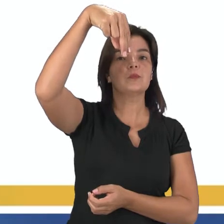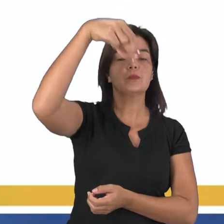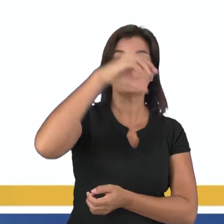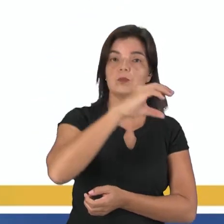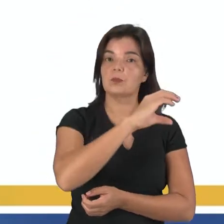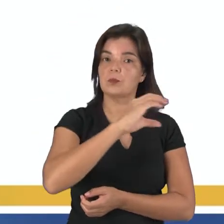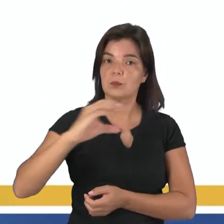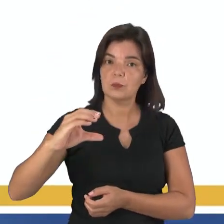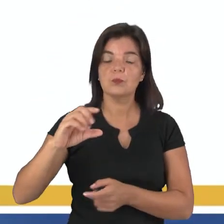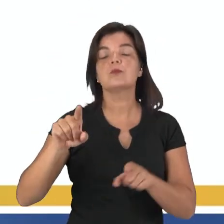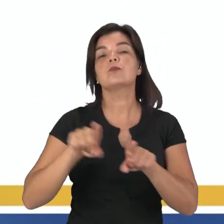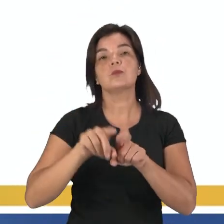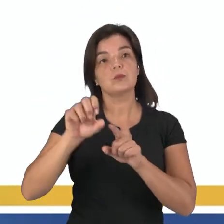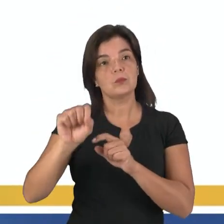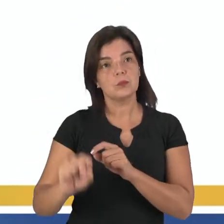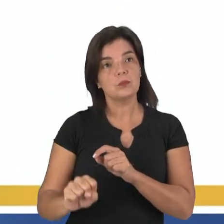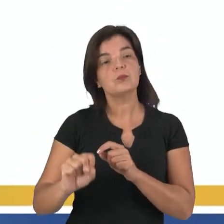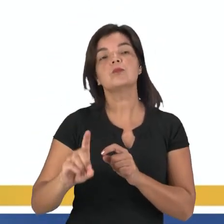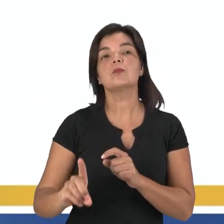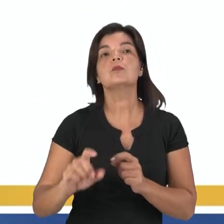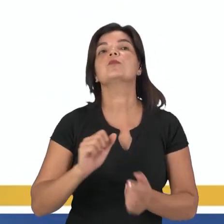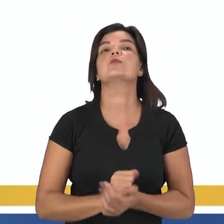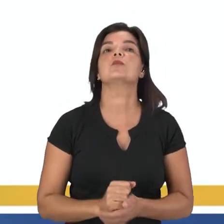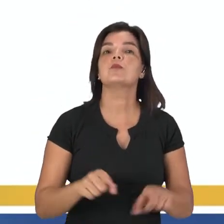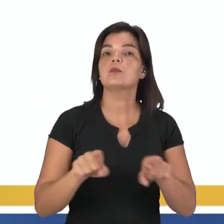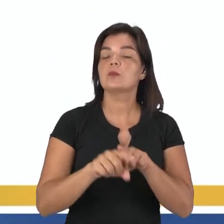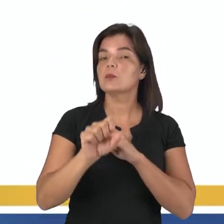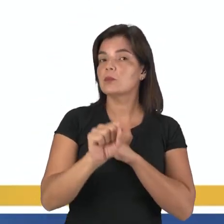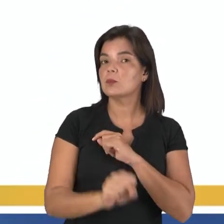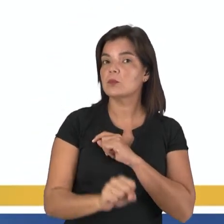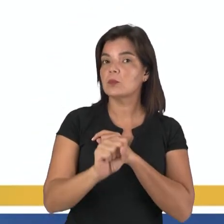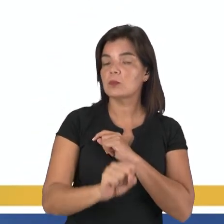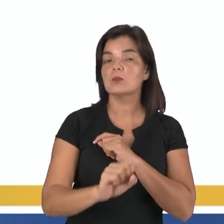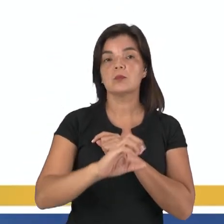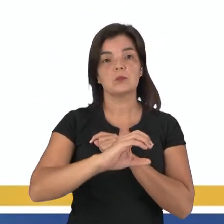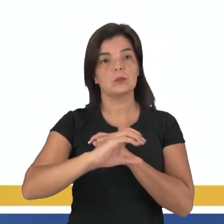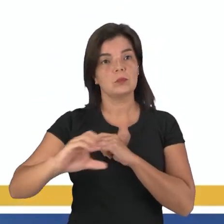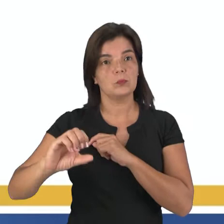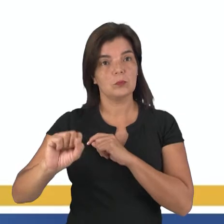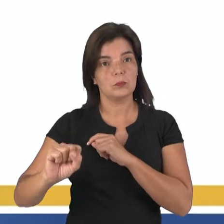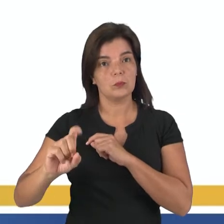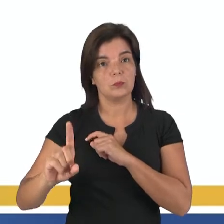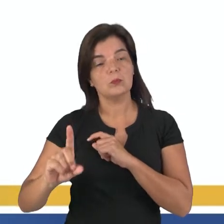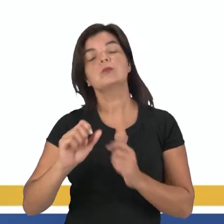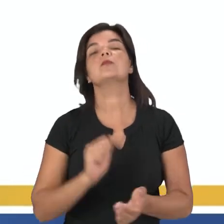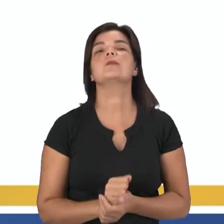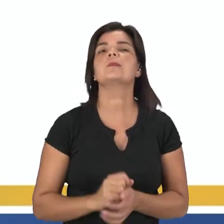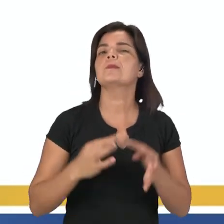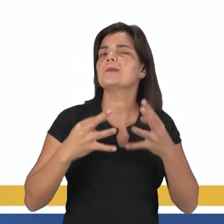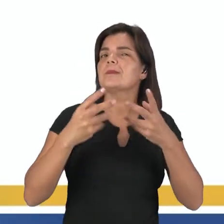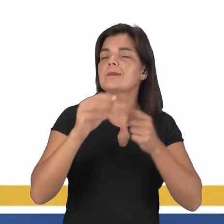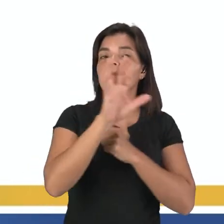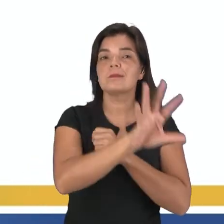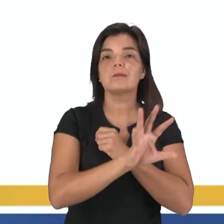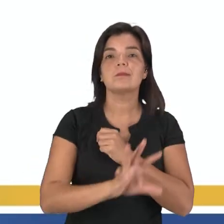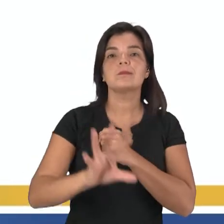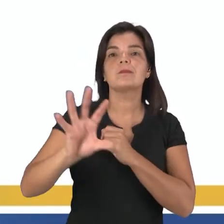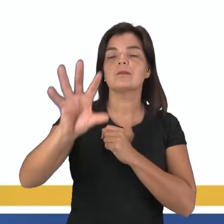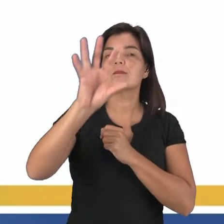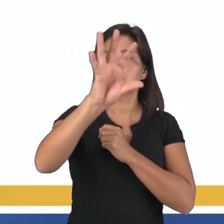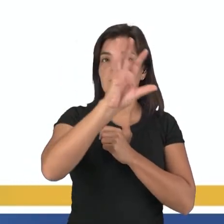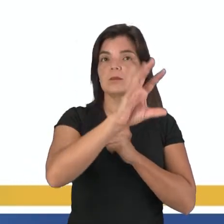centro-oeste em direção do sudeste e também do sul em direção ao sudeste. Em outras palavras, todas as regiões